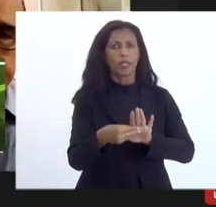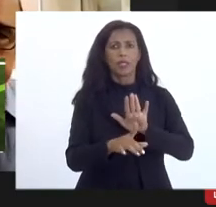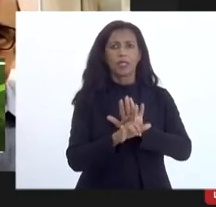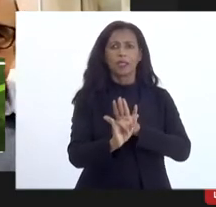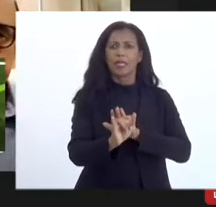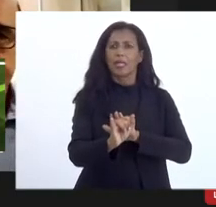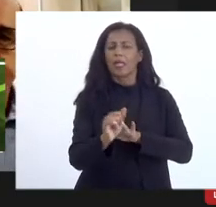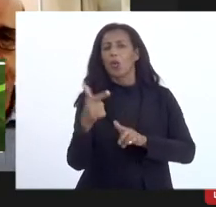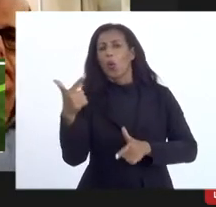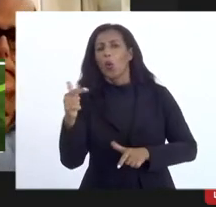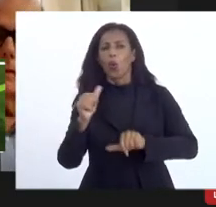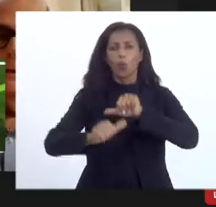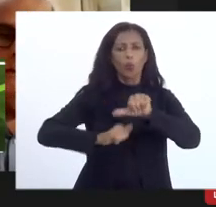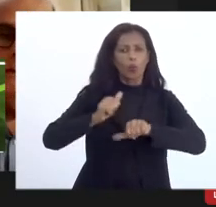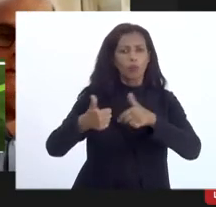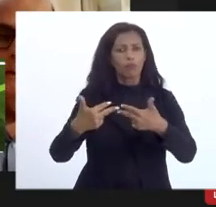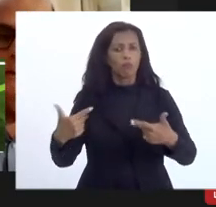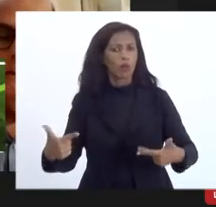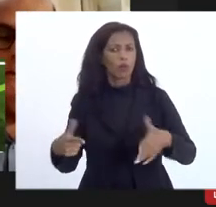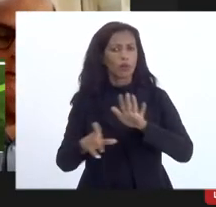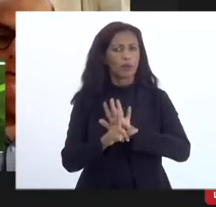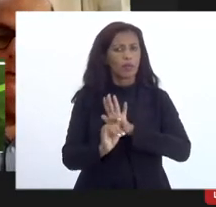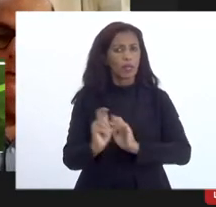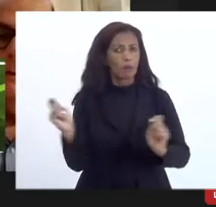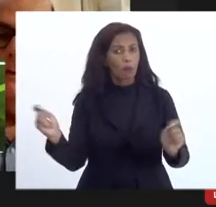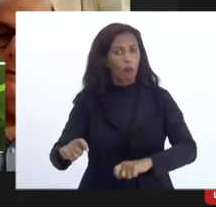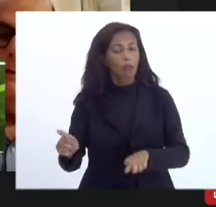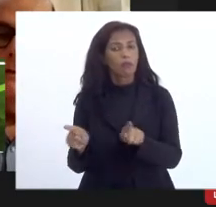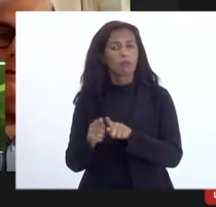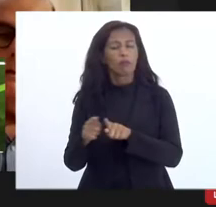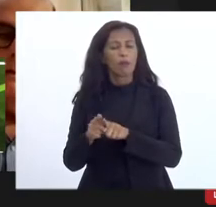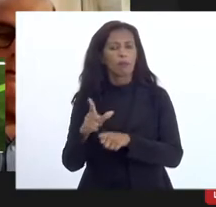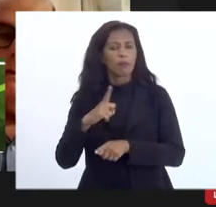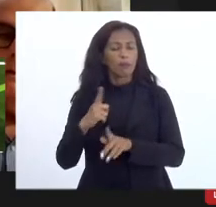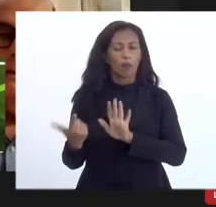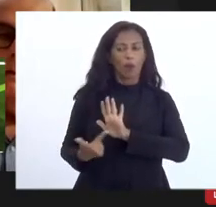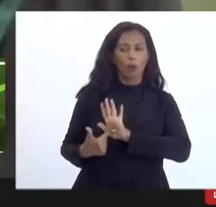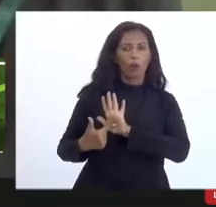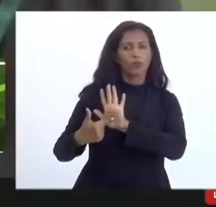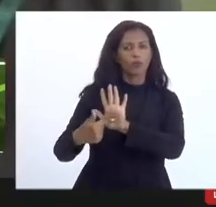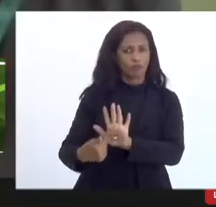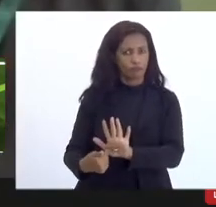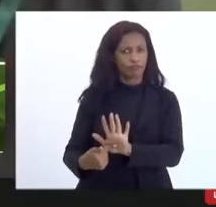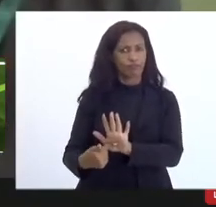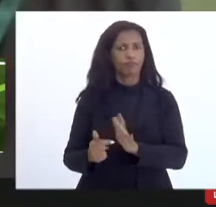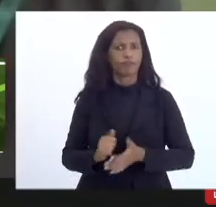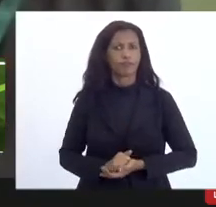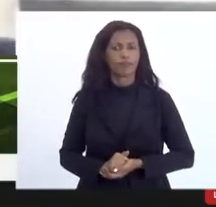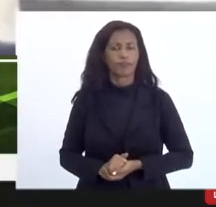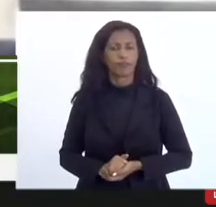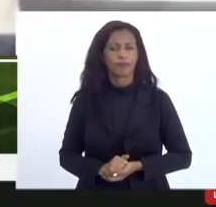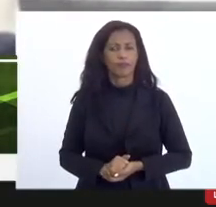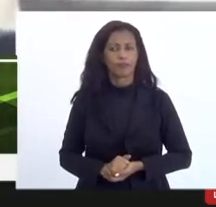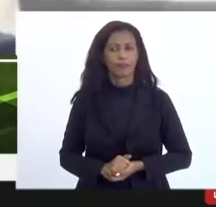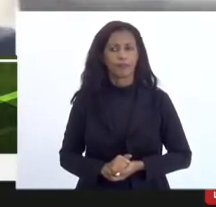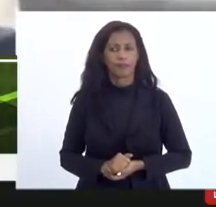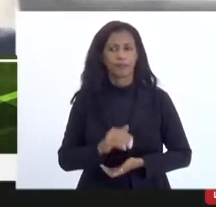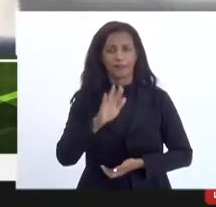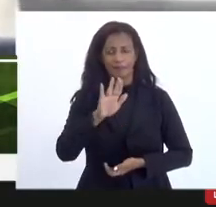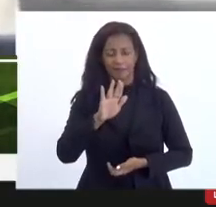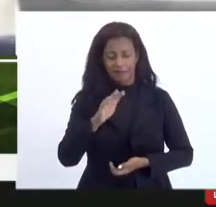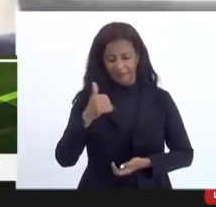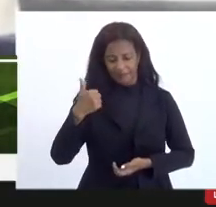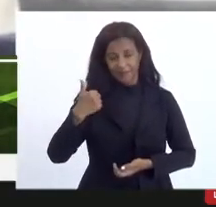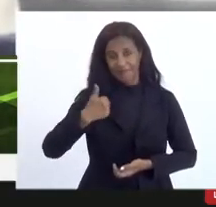introduzir alguma coisa nessa lei para que a gente pudesse também pegar por amostragem sim vamos lá primeiro